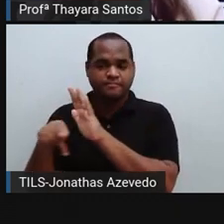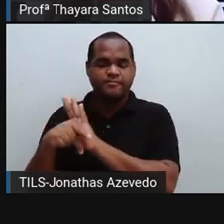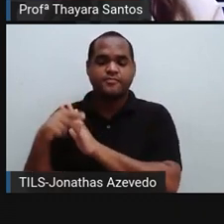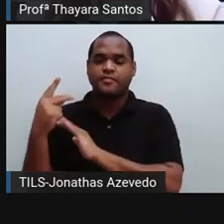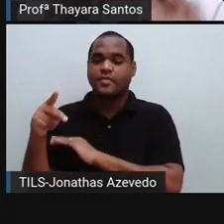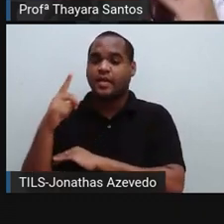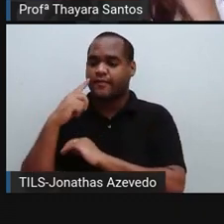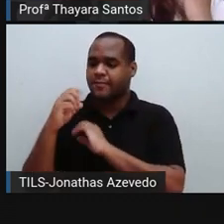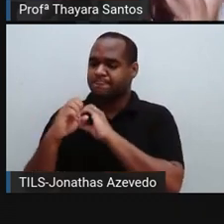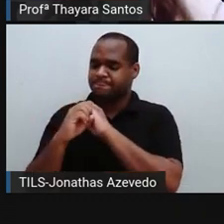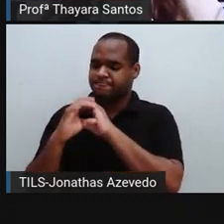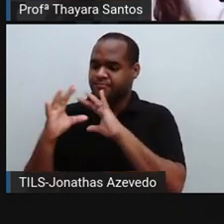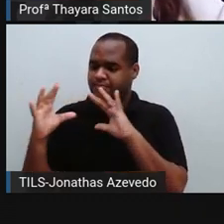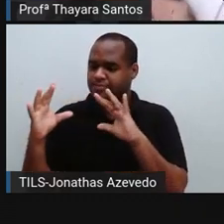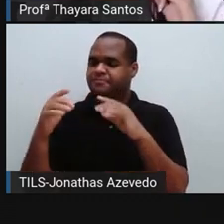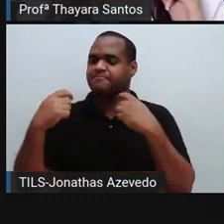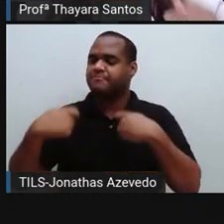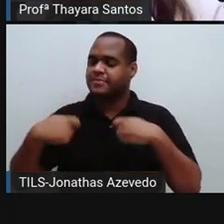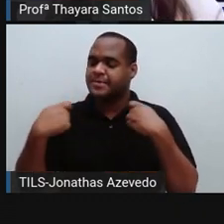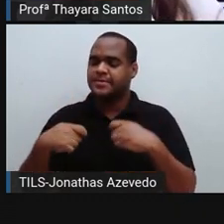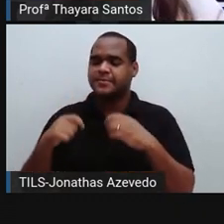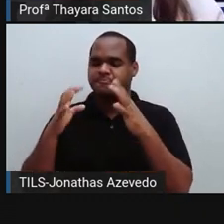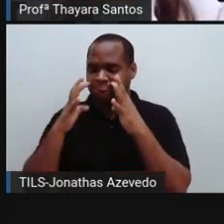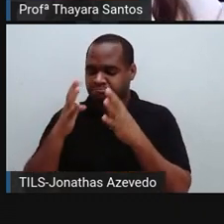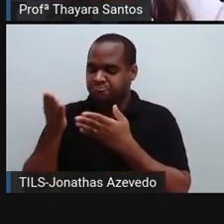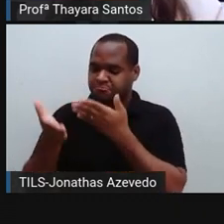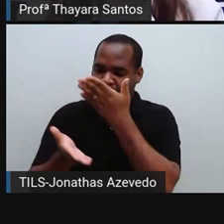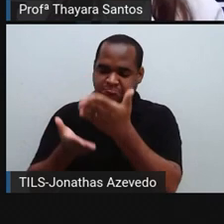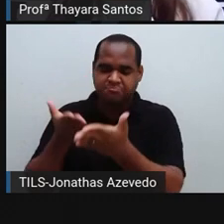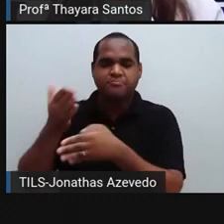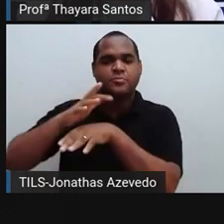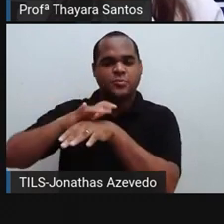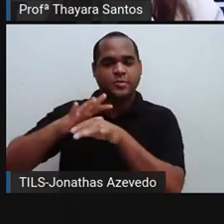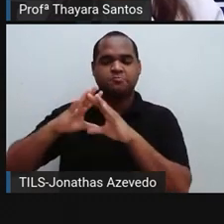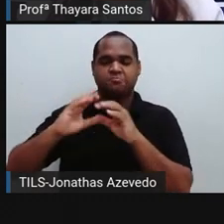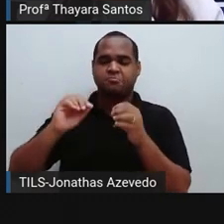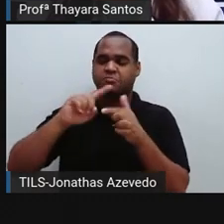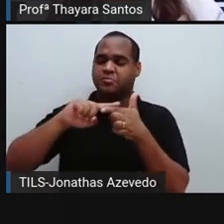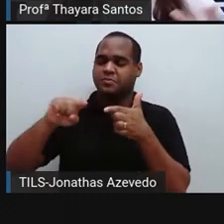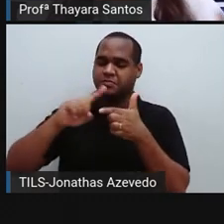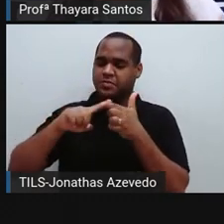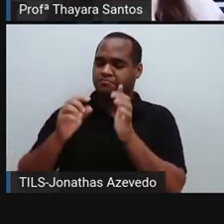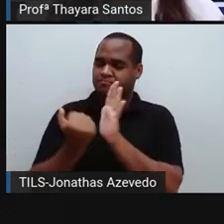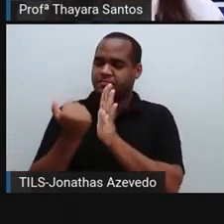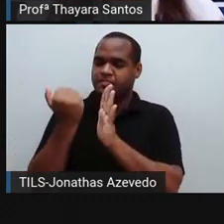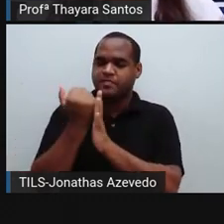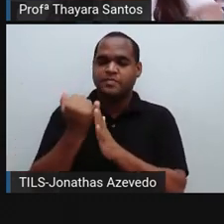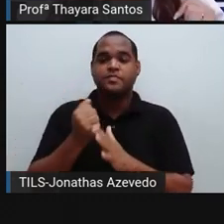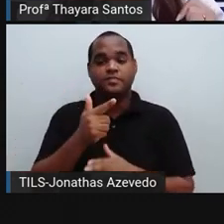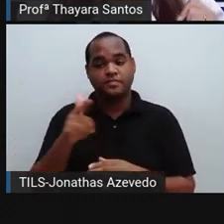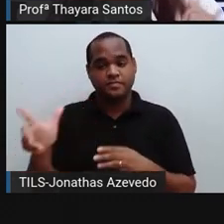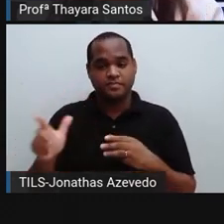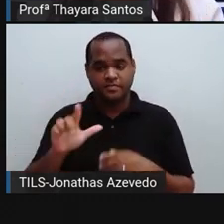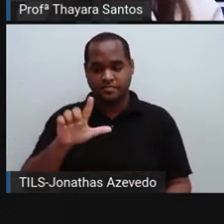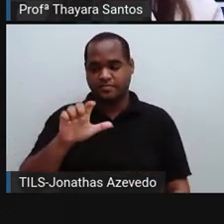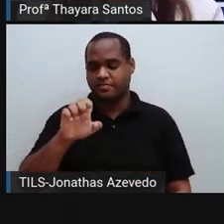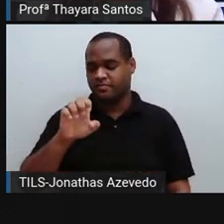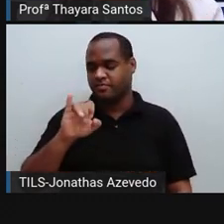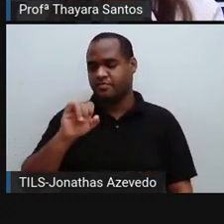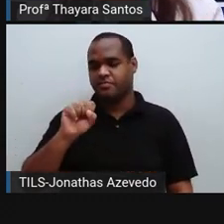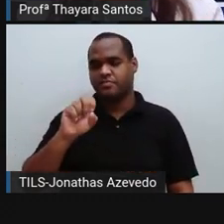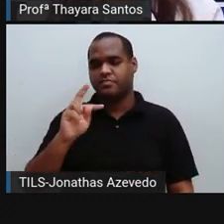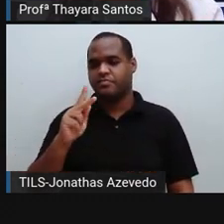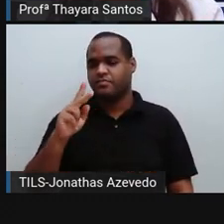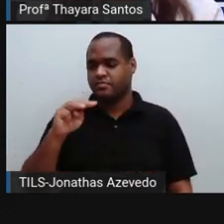cedo, ela pode ser tratada e evitar maiores problemas. Tem a leishmaniose, que é uma